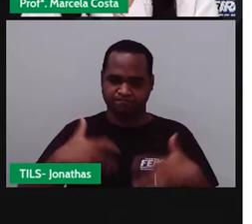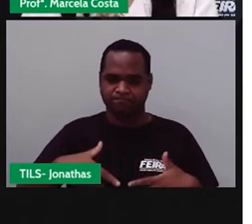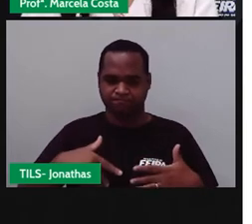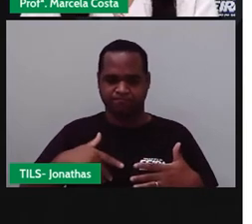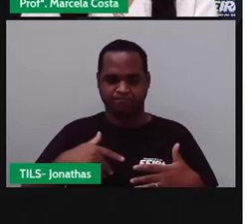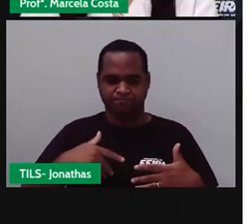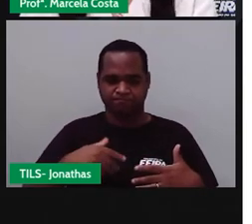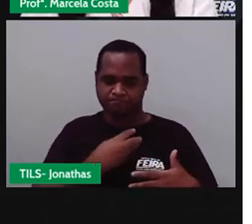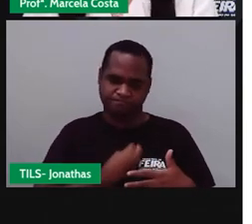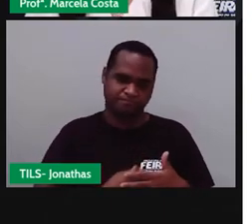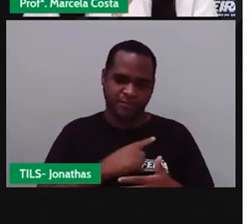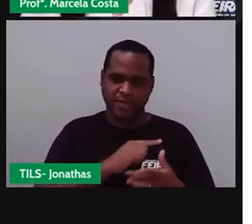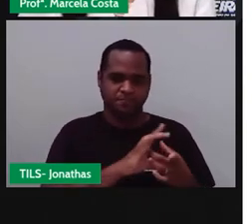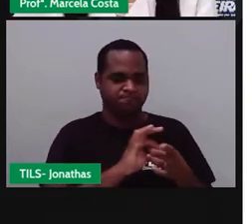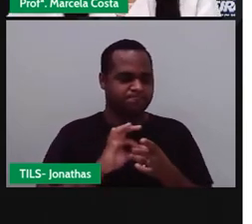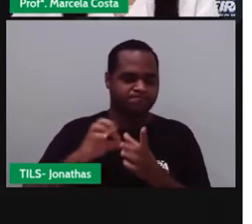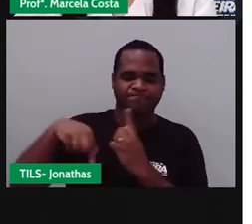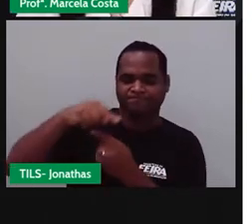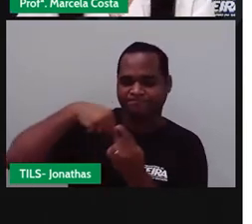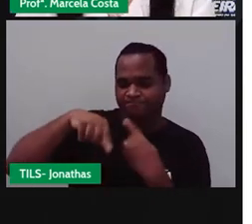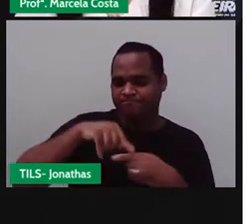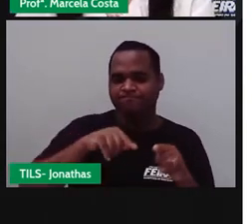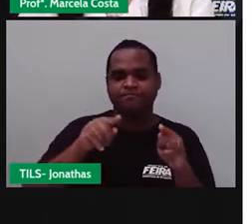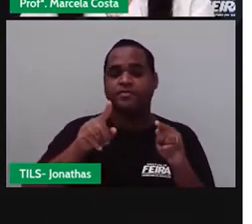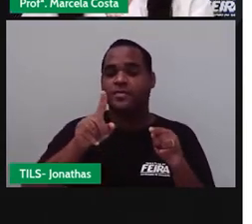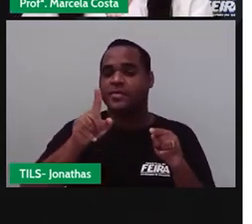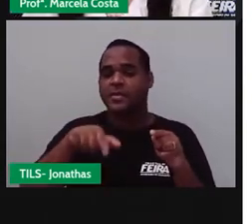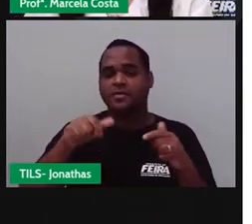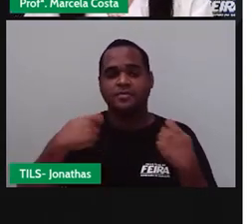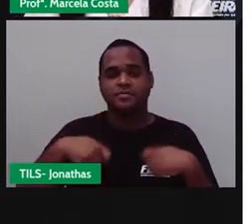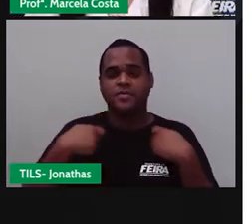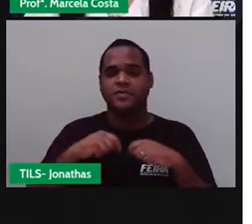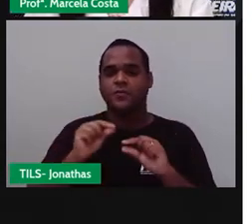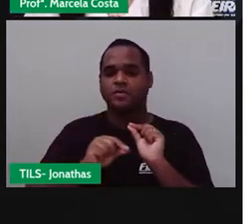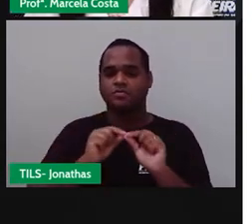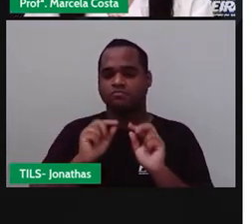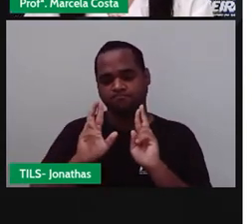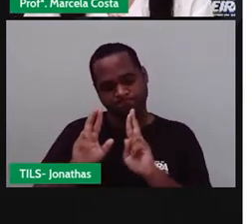ter boas relações, a gente precisa respeitar.